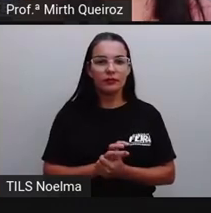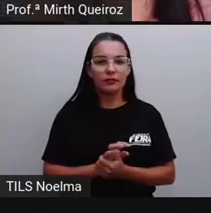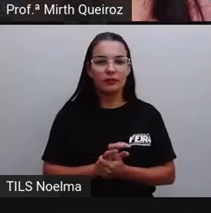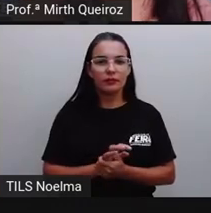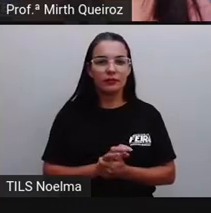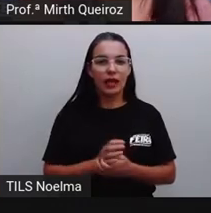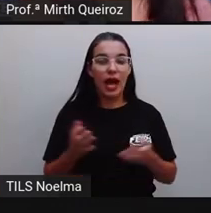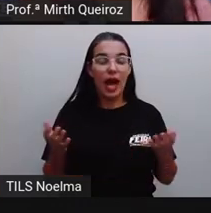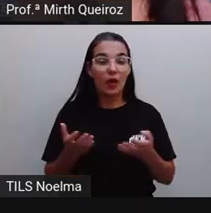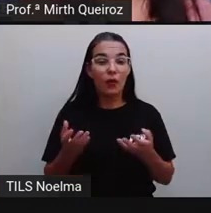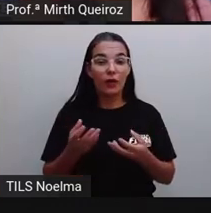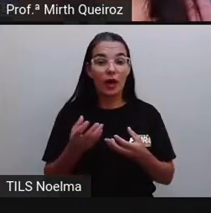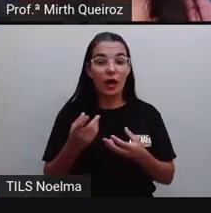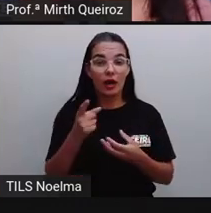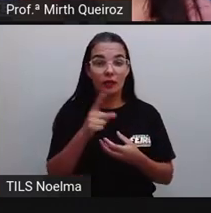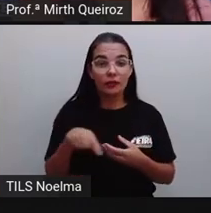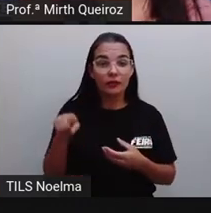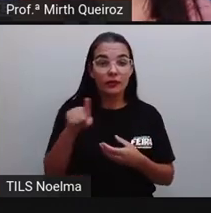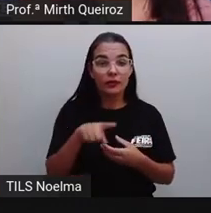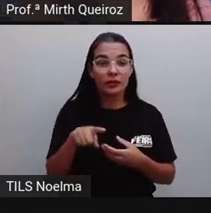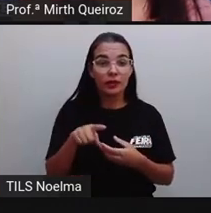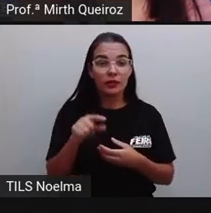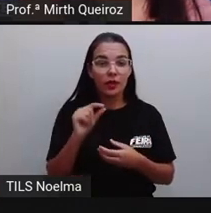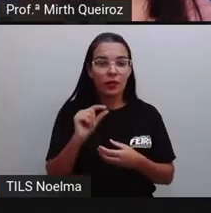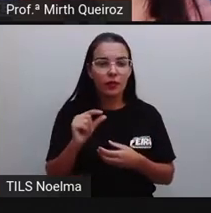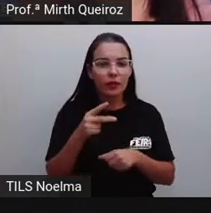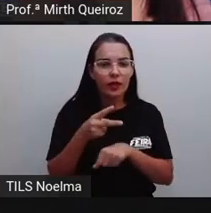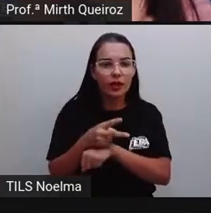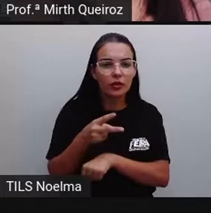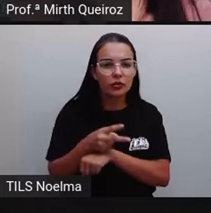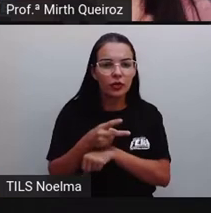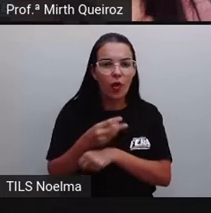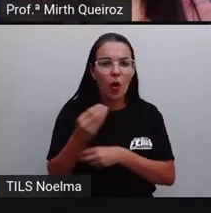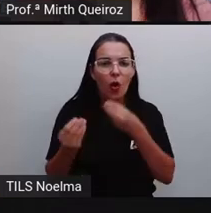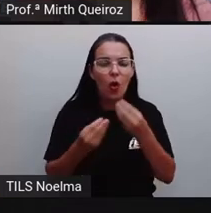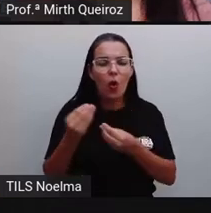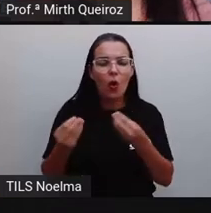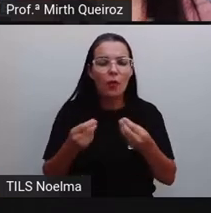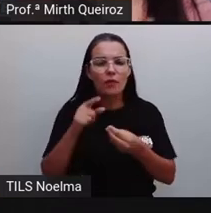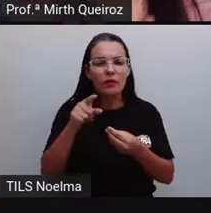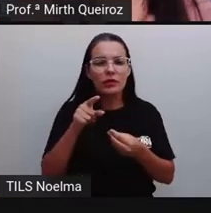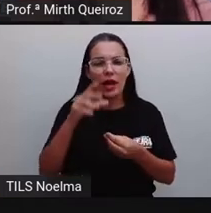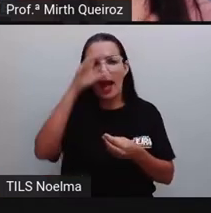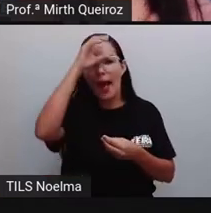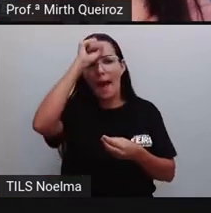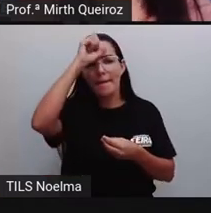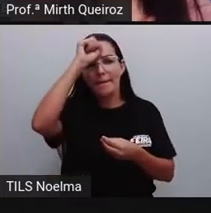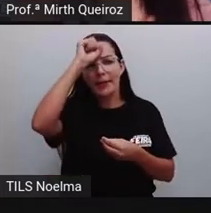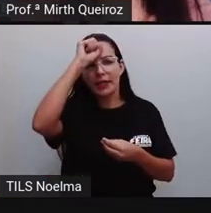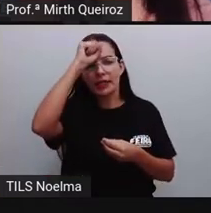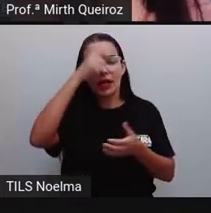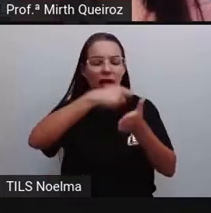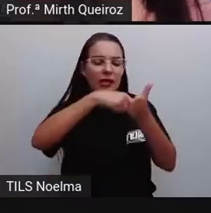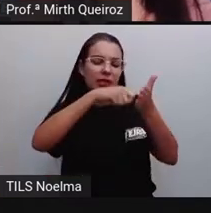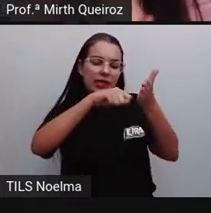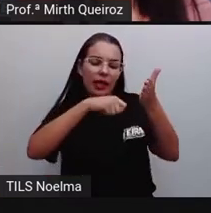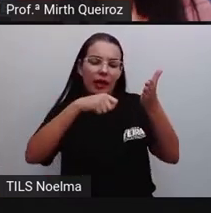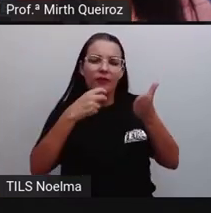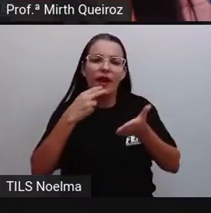E eu trouxe para vocês um pequeno vídeo aqui que vai mostrar para vocês como fazer